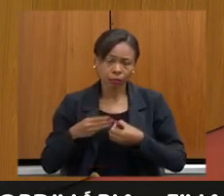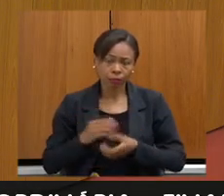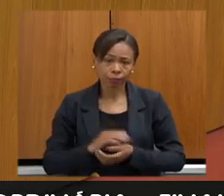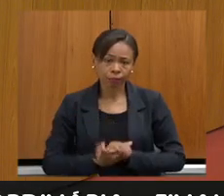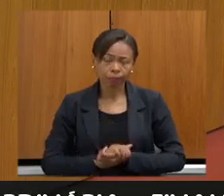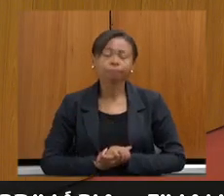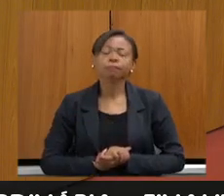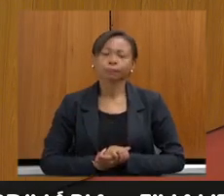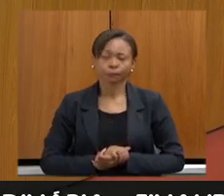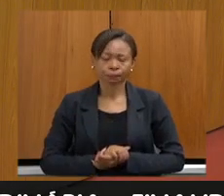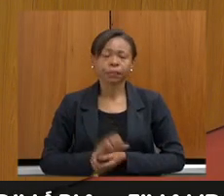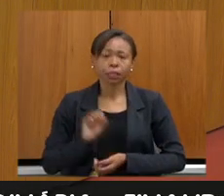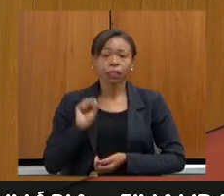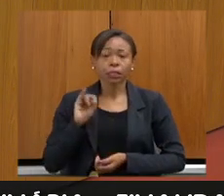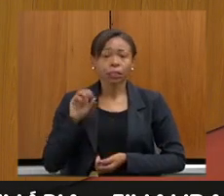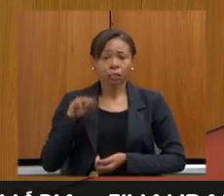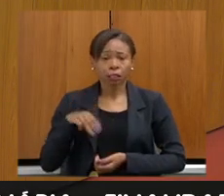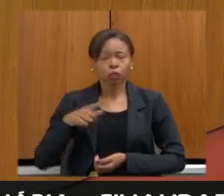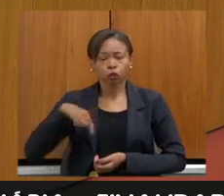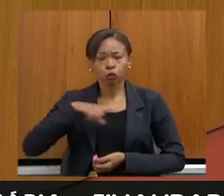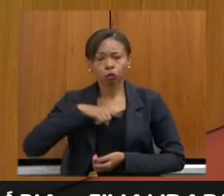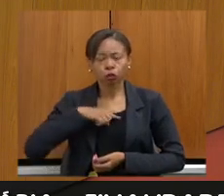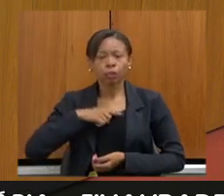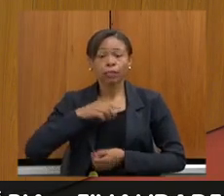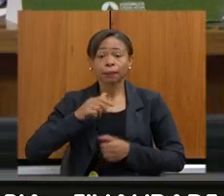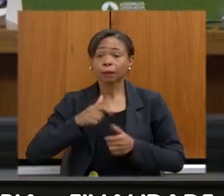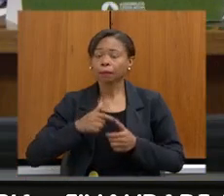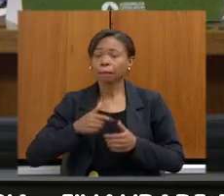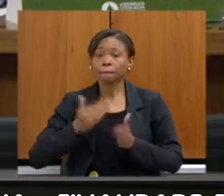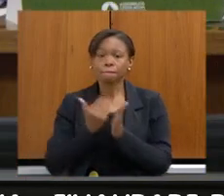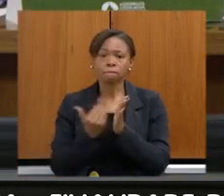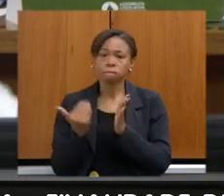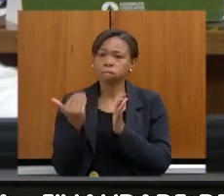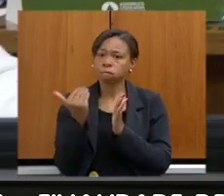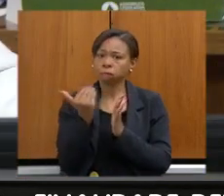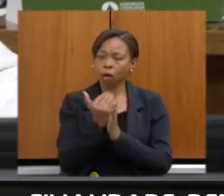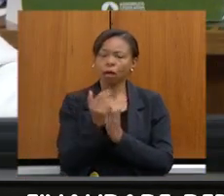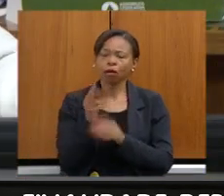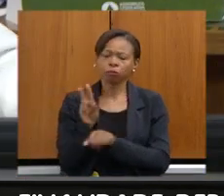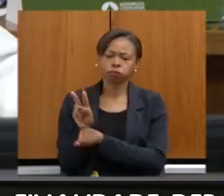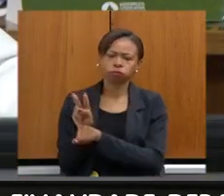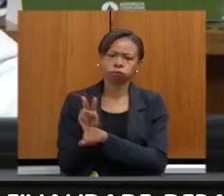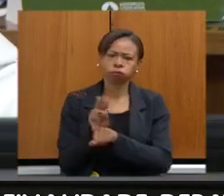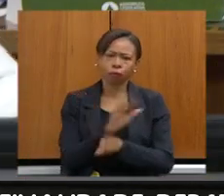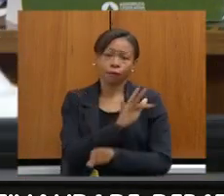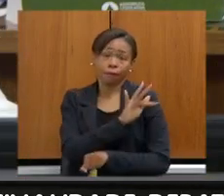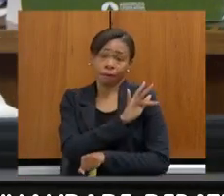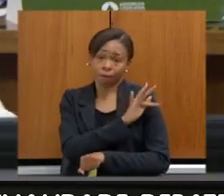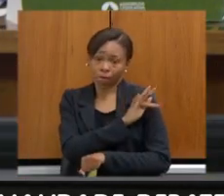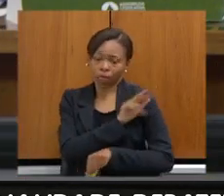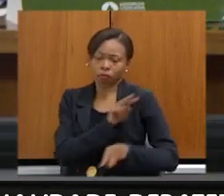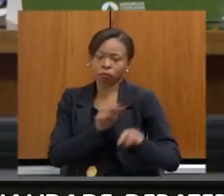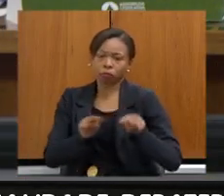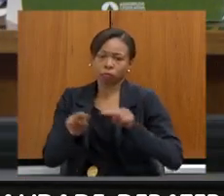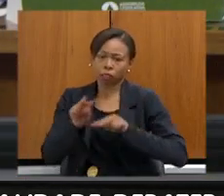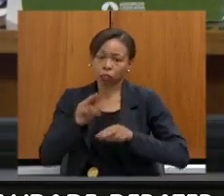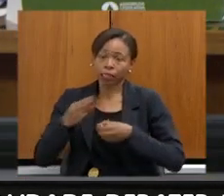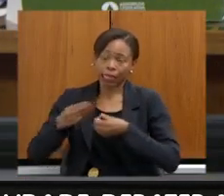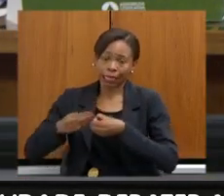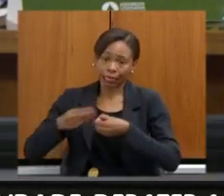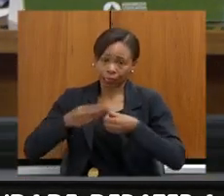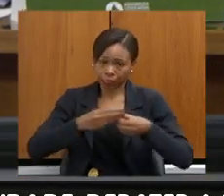Sim, deputado, nós estamos intensificando a fiscalização nos municípios onde as detecções são